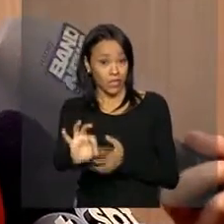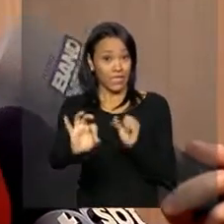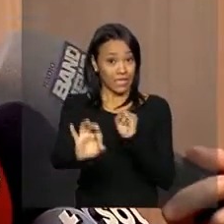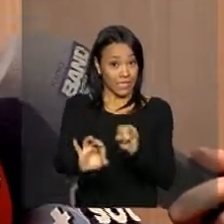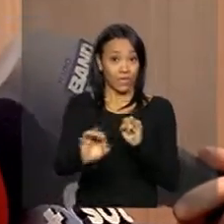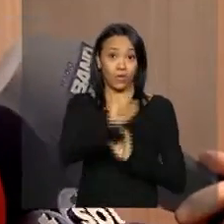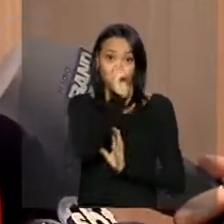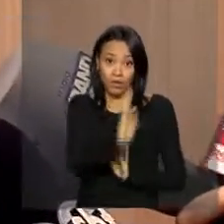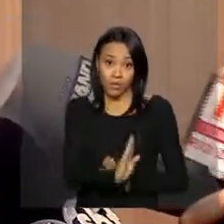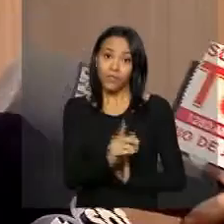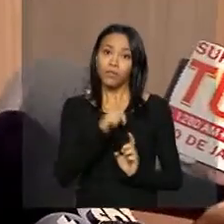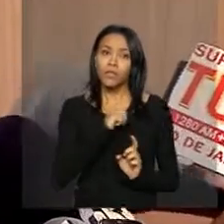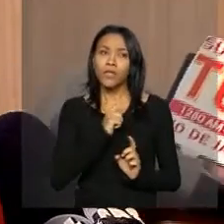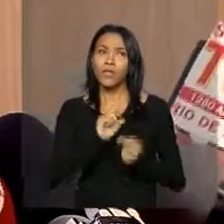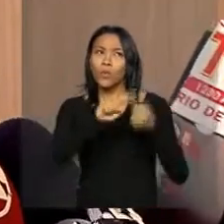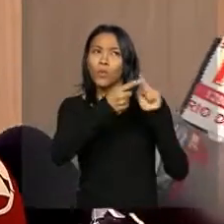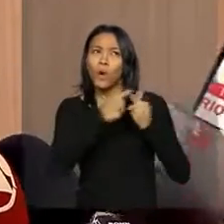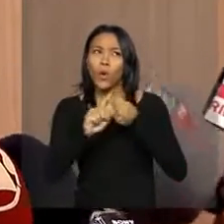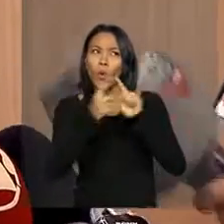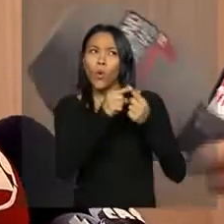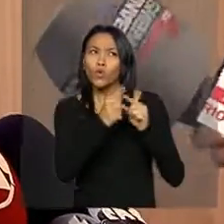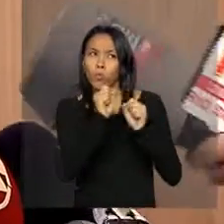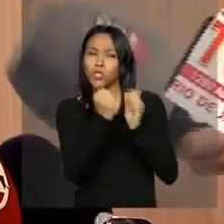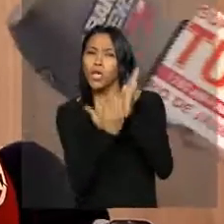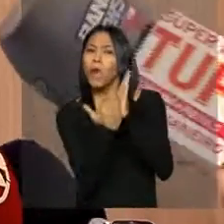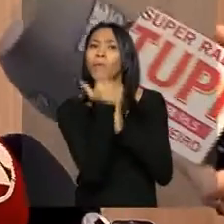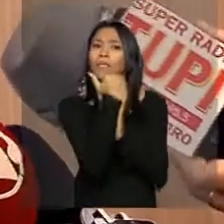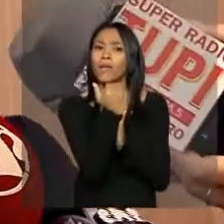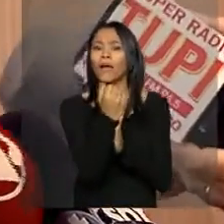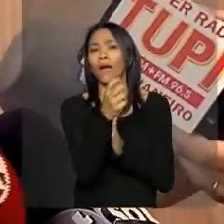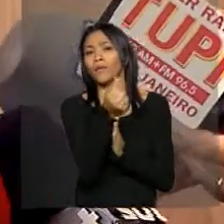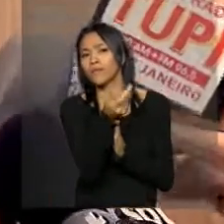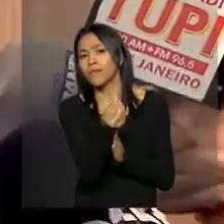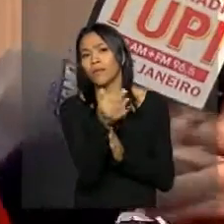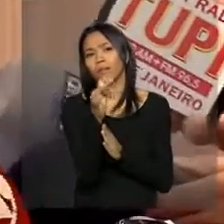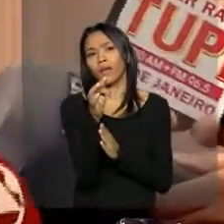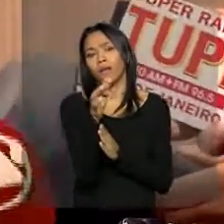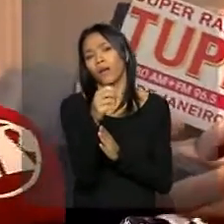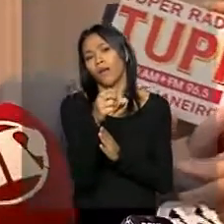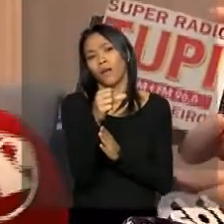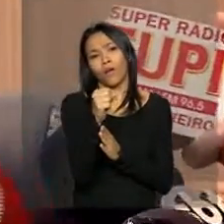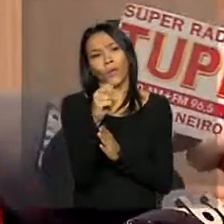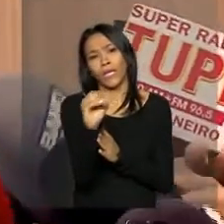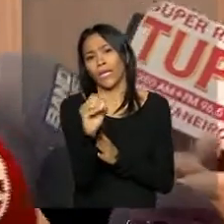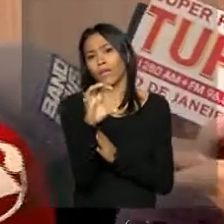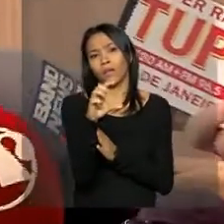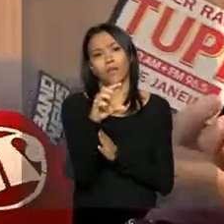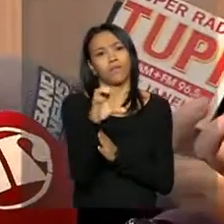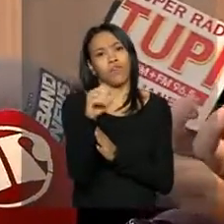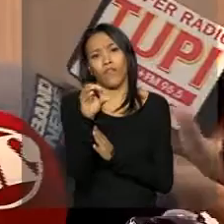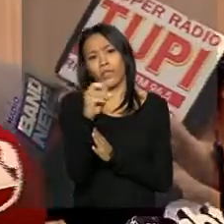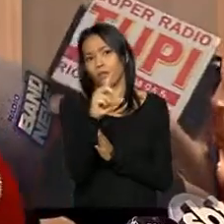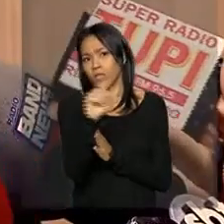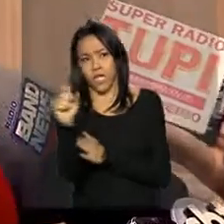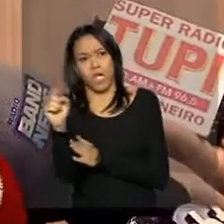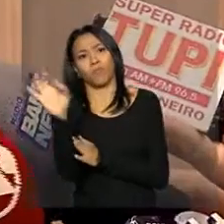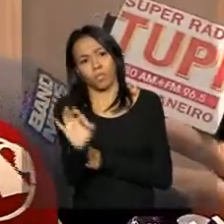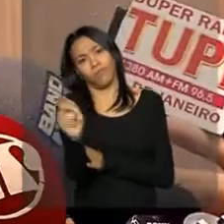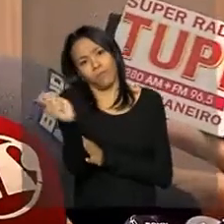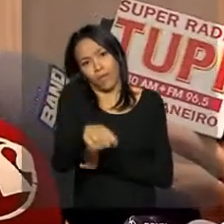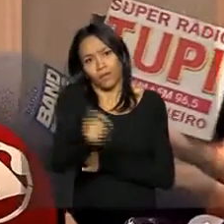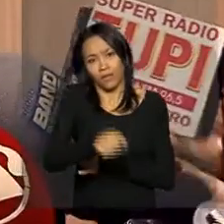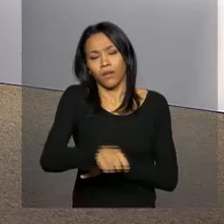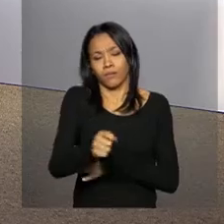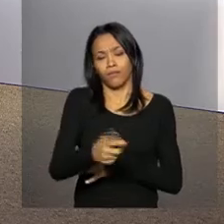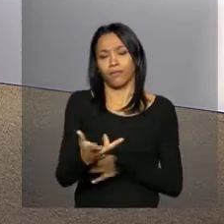acordo específico com outro país aumentando esse limite para 60%, 70%, 80%, 90% ou 100%, isso também será concedido